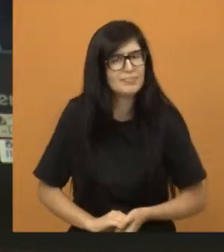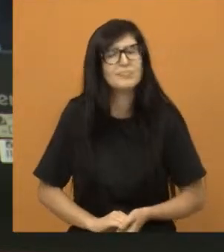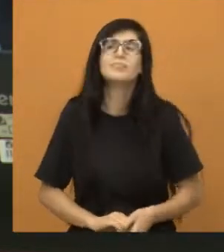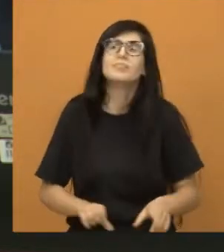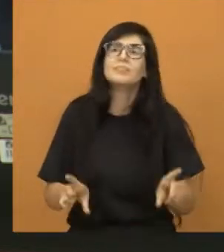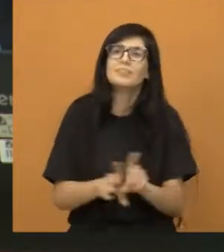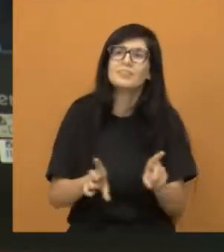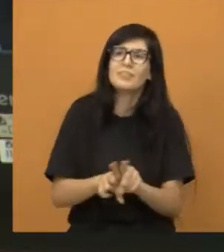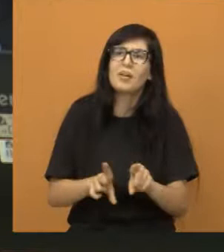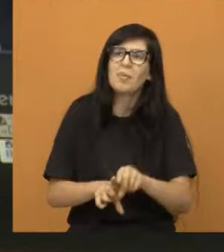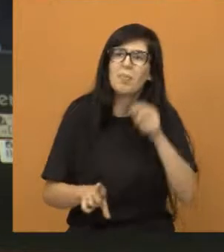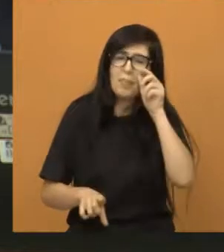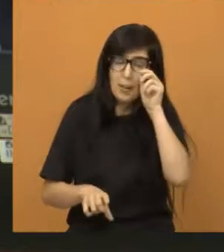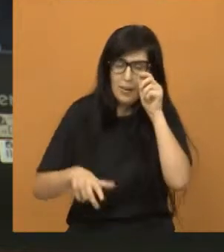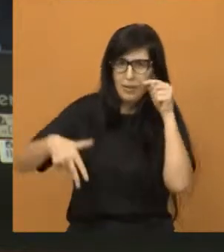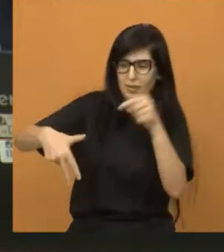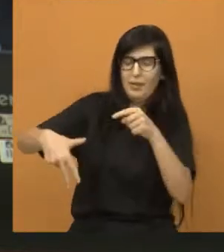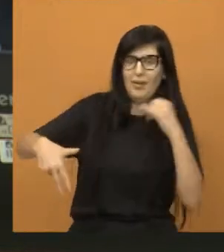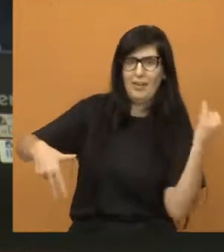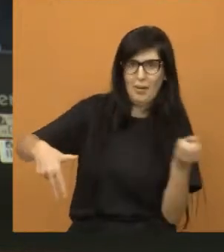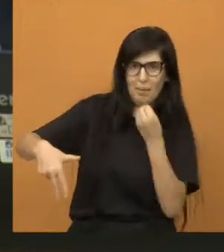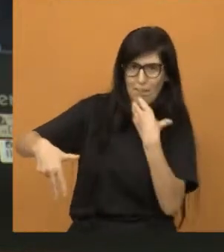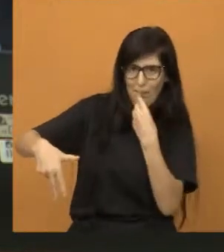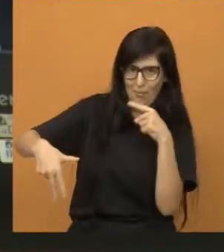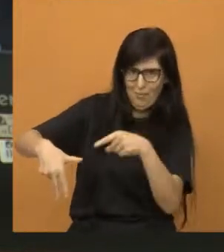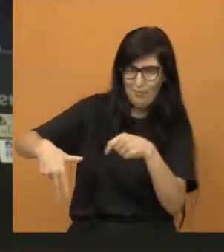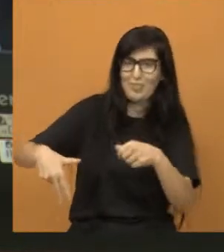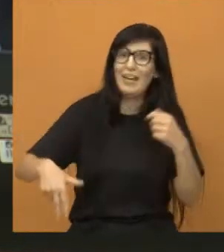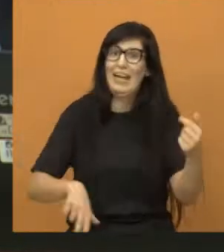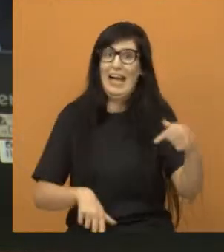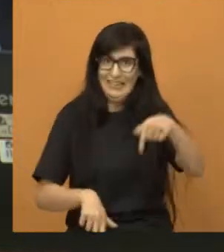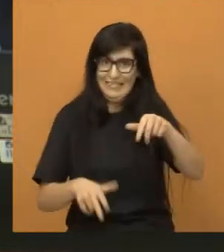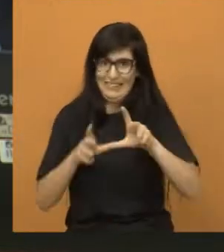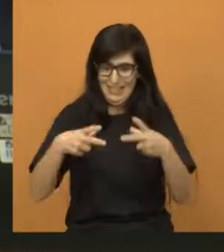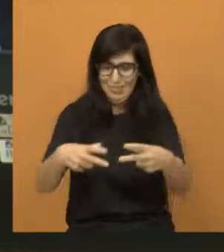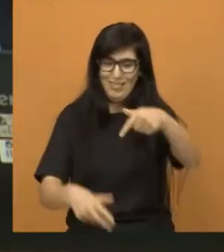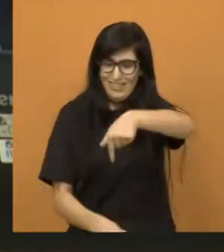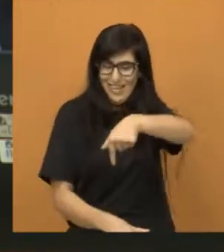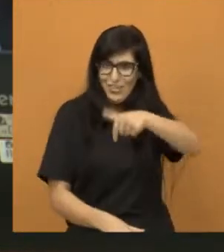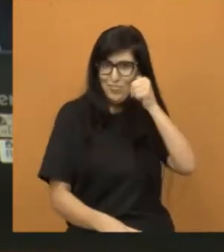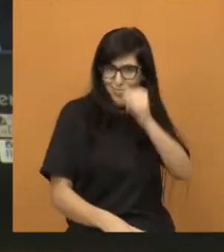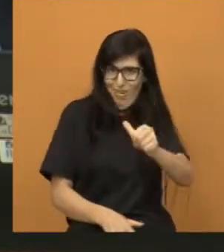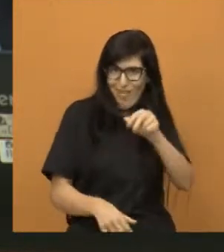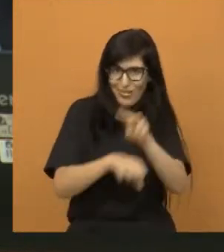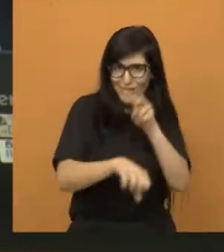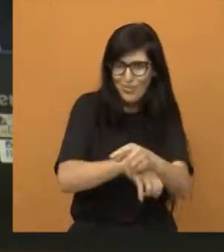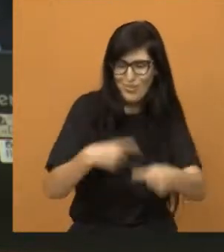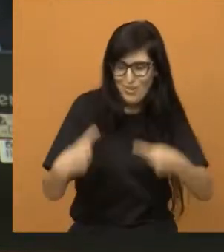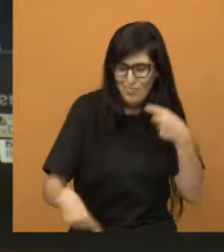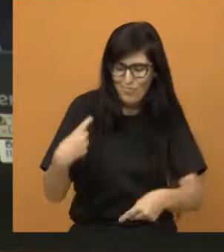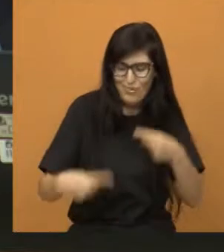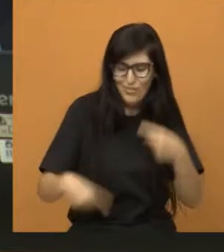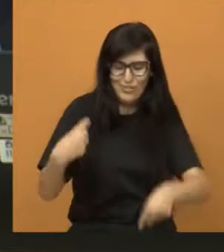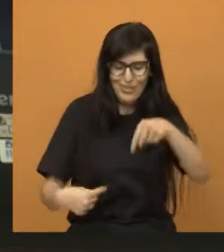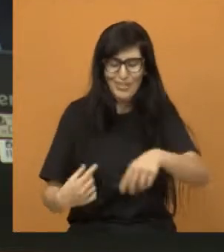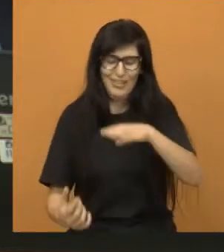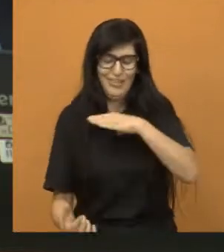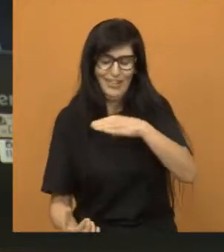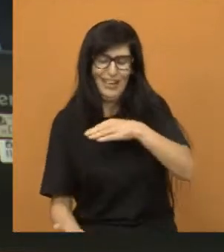uma vantagem muito grande. Nós temos sete mulheres cuidando da política pública da nossa cidade